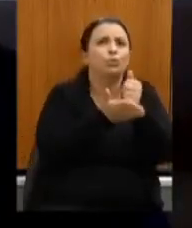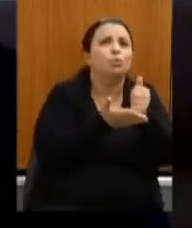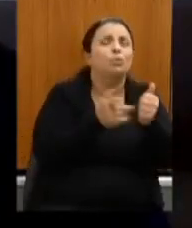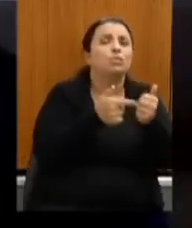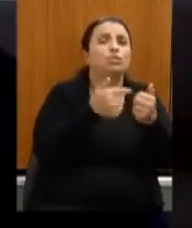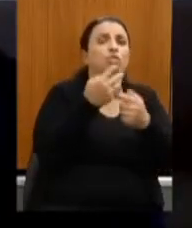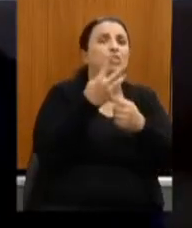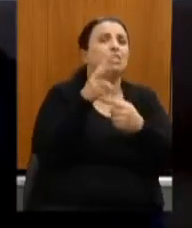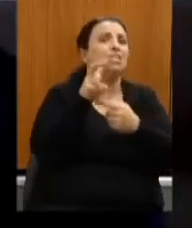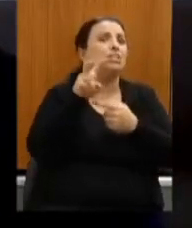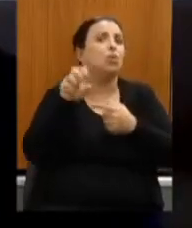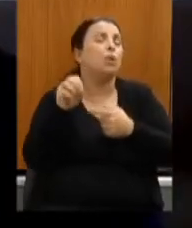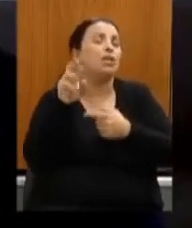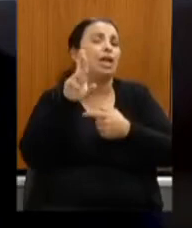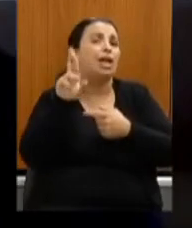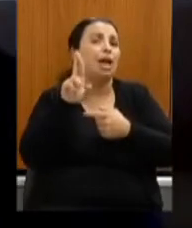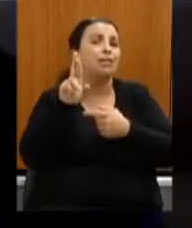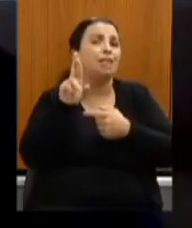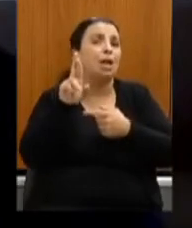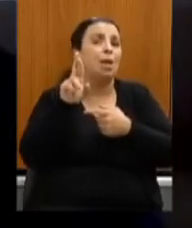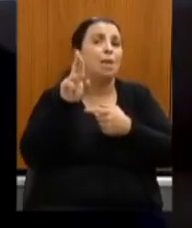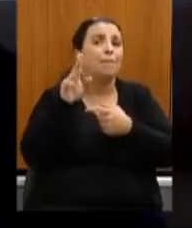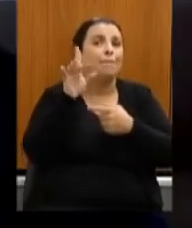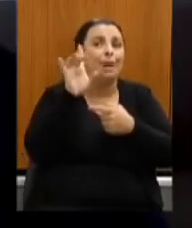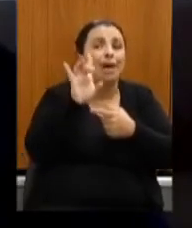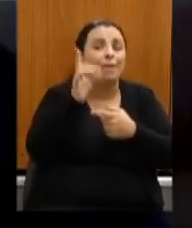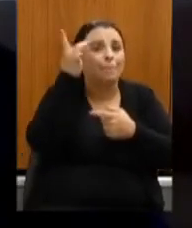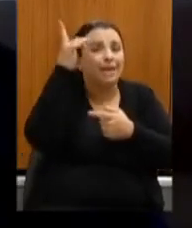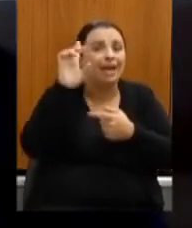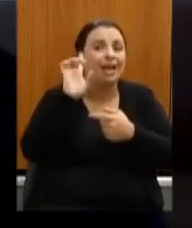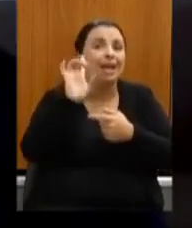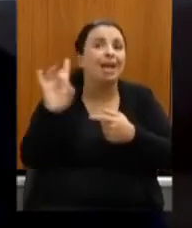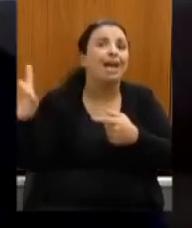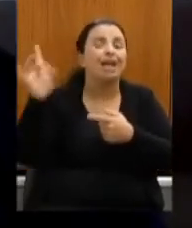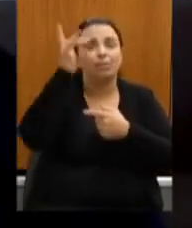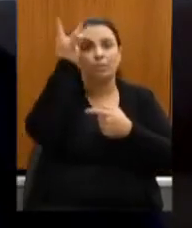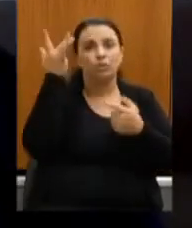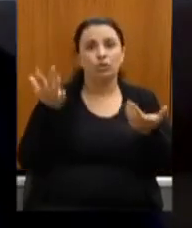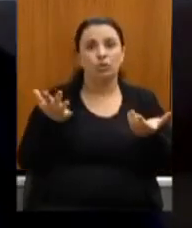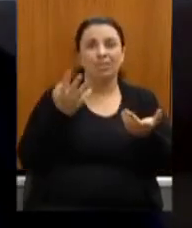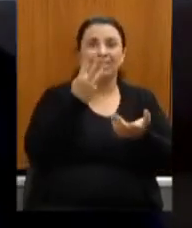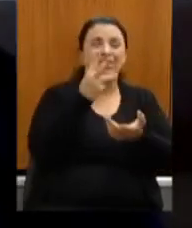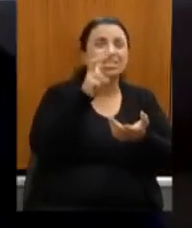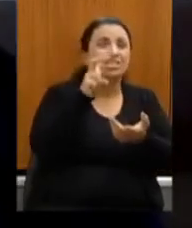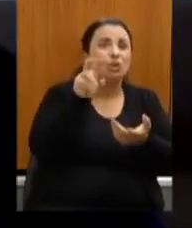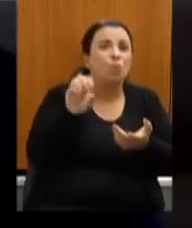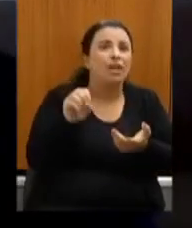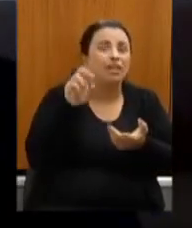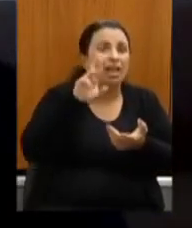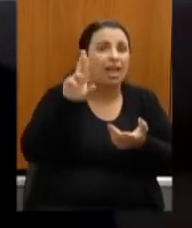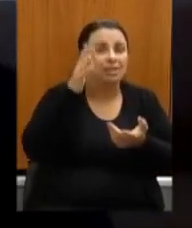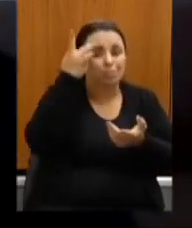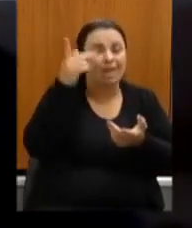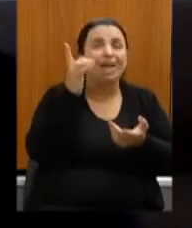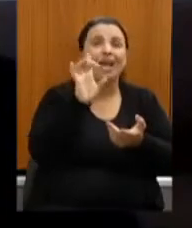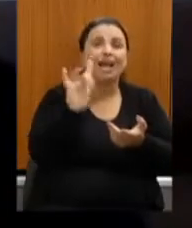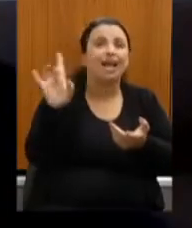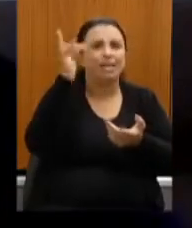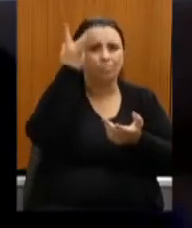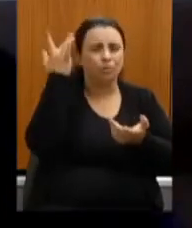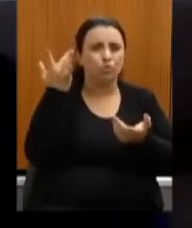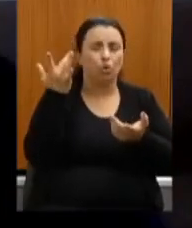por pessoa 350 reais por pessoa ou seja para a pessoa sentar